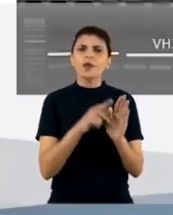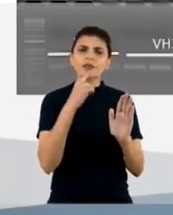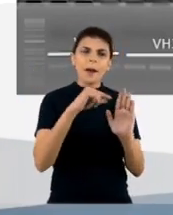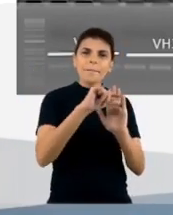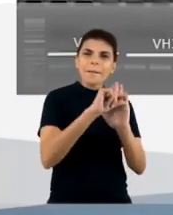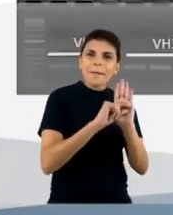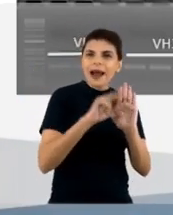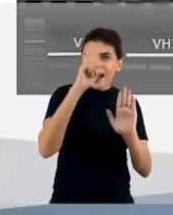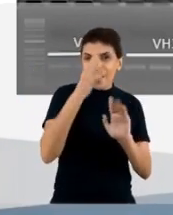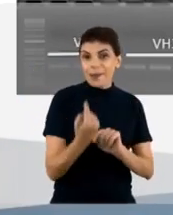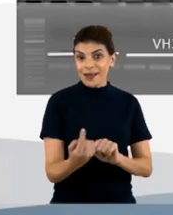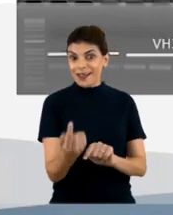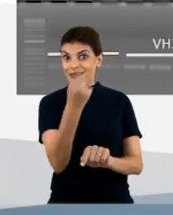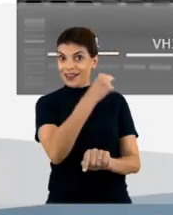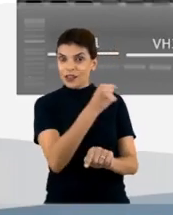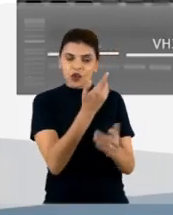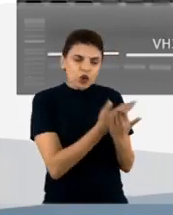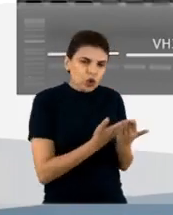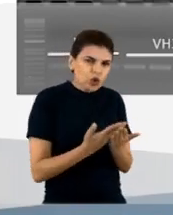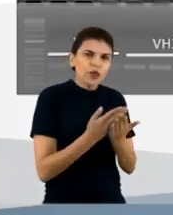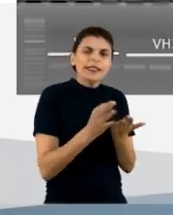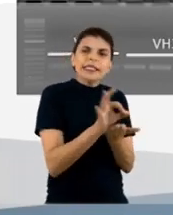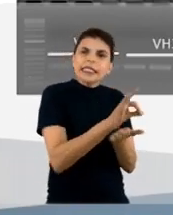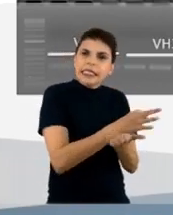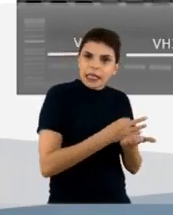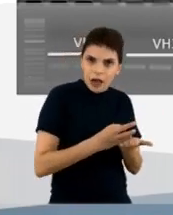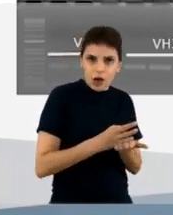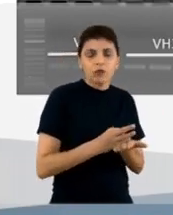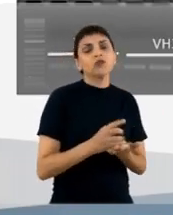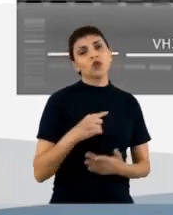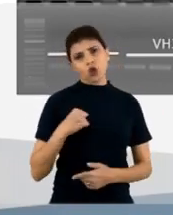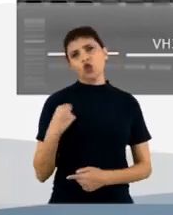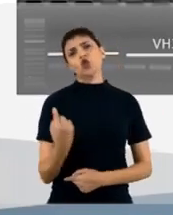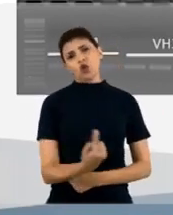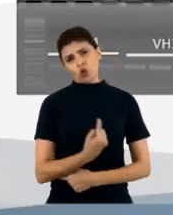daquela célula, né? Então, nós